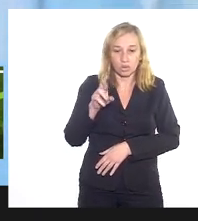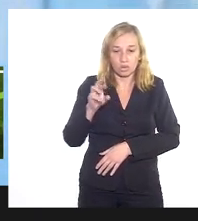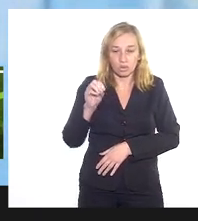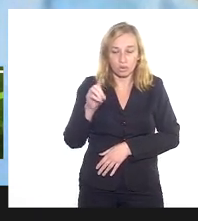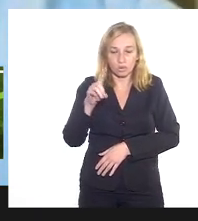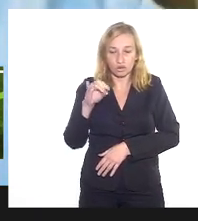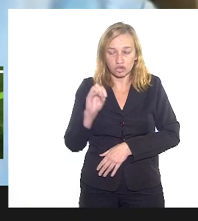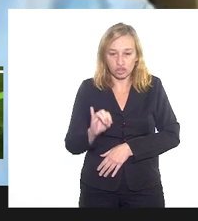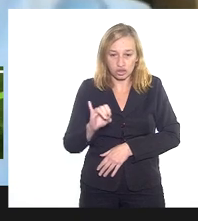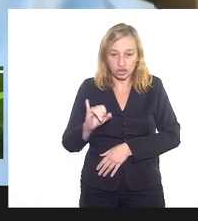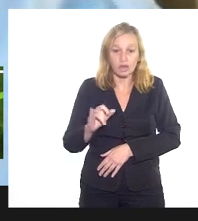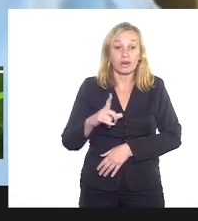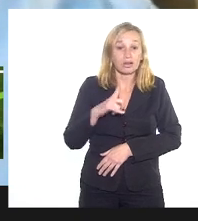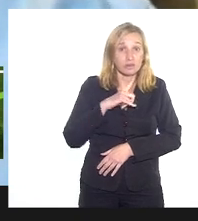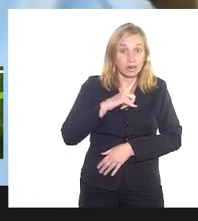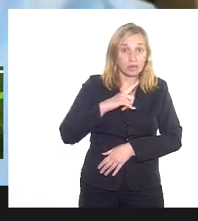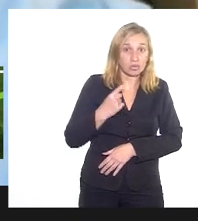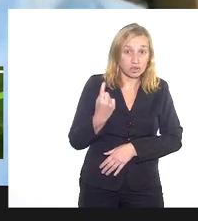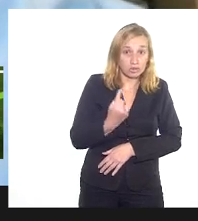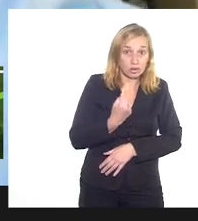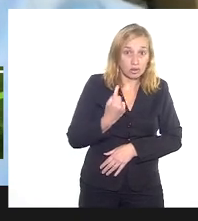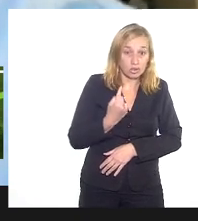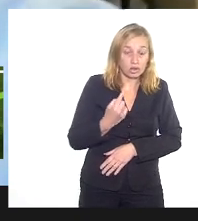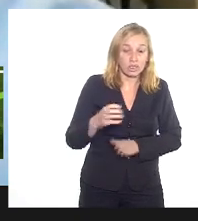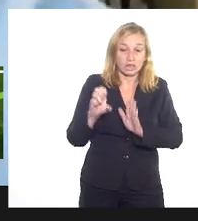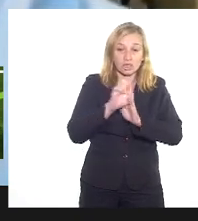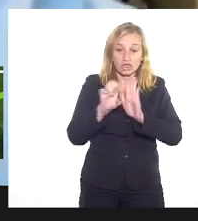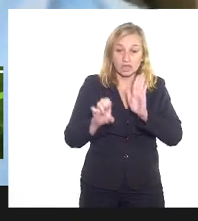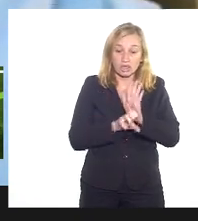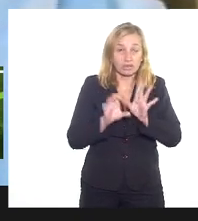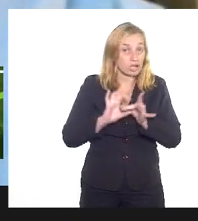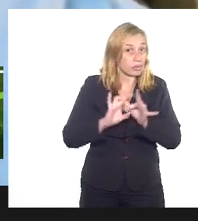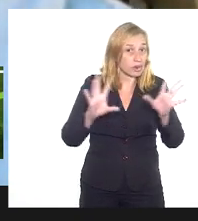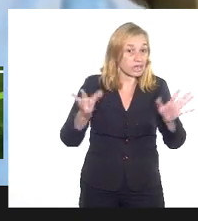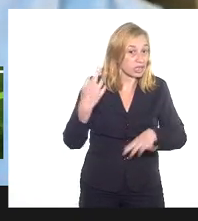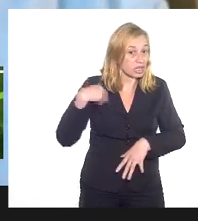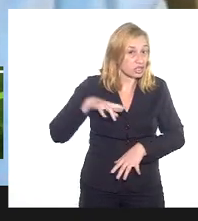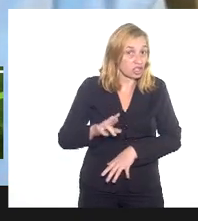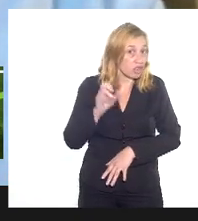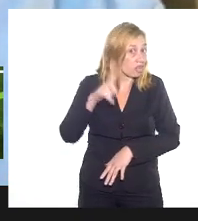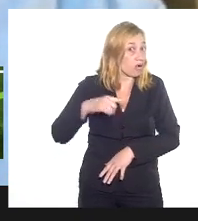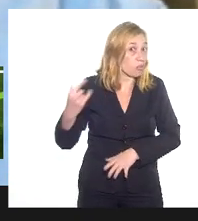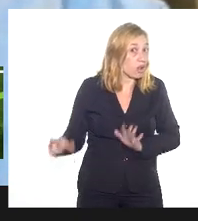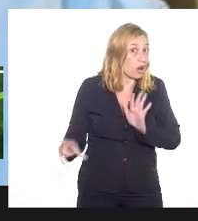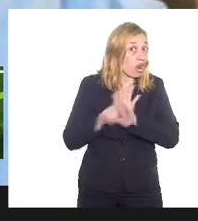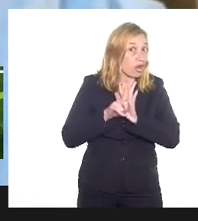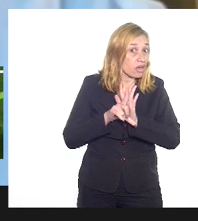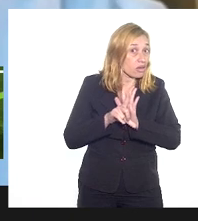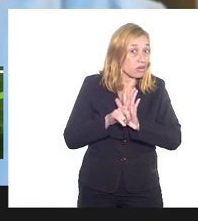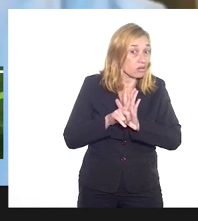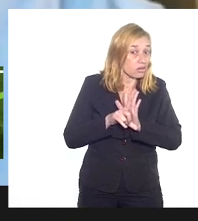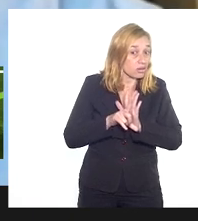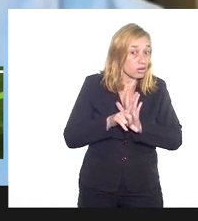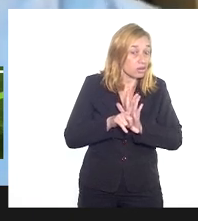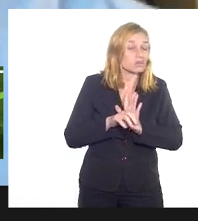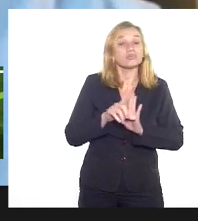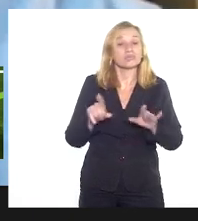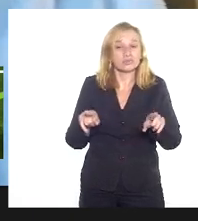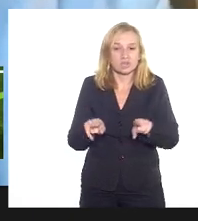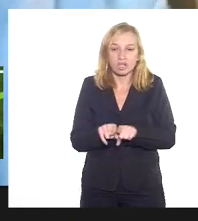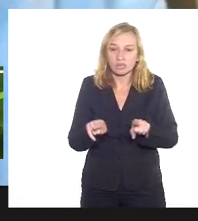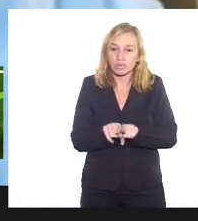noção, é o seguinte, nós temos o Estatuto da Liberdade Religiosa, que é uma lei que foi também